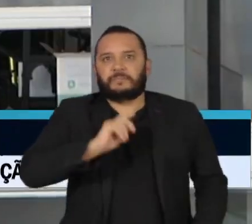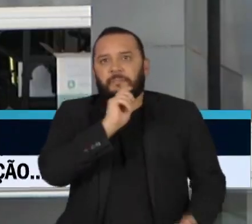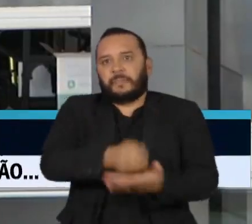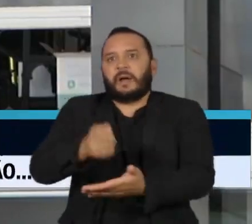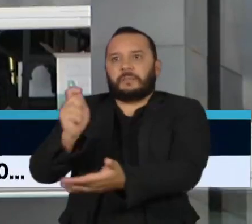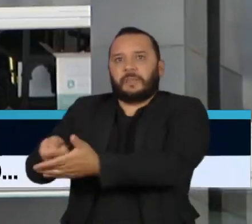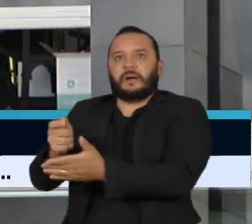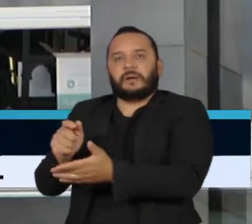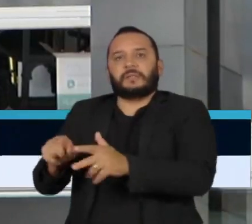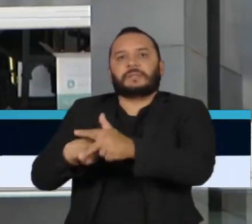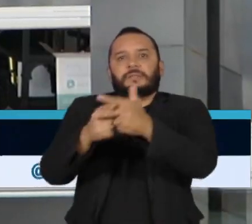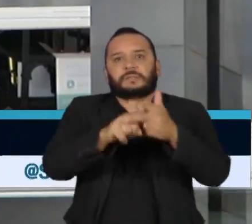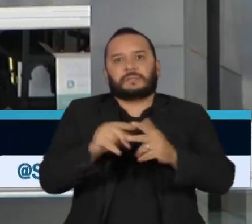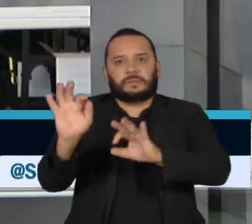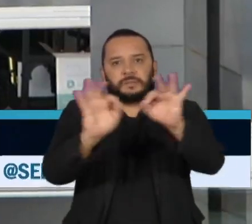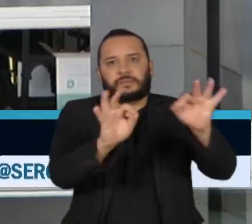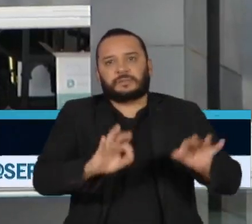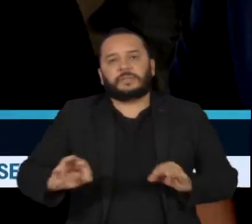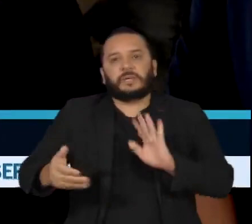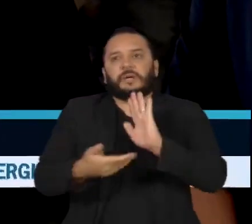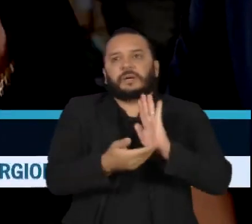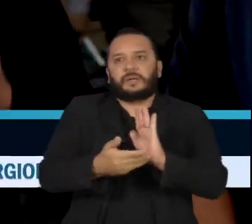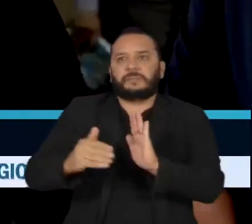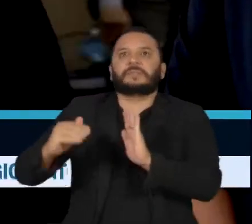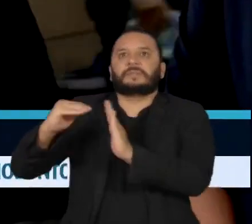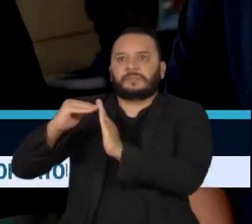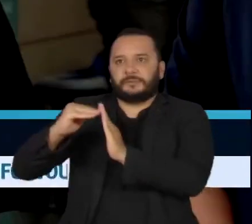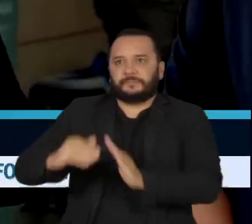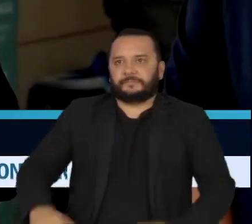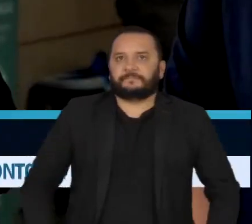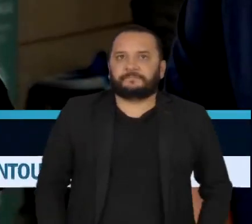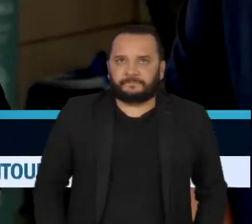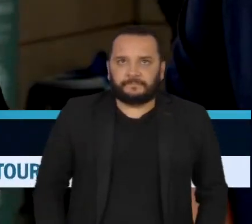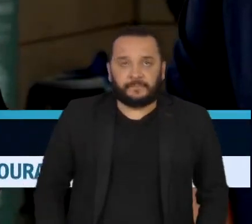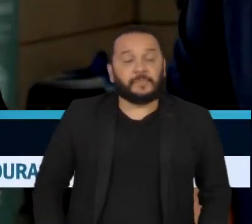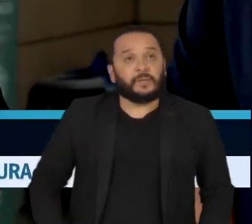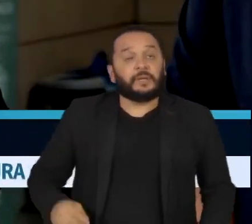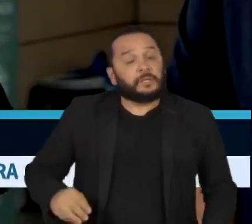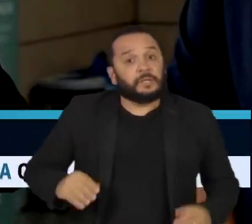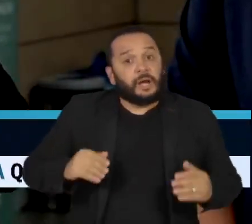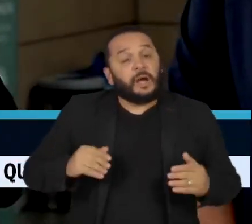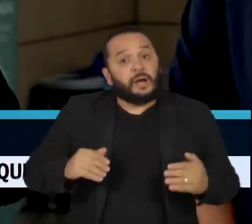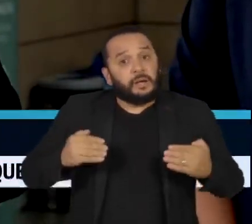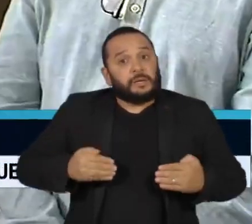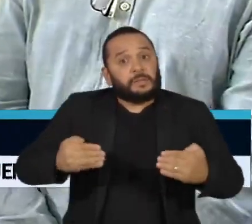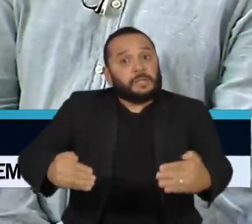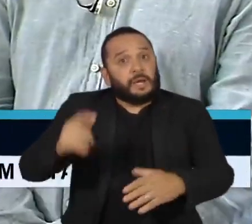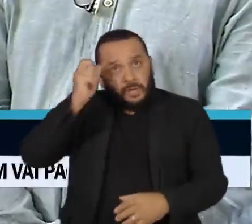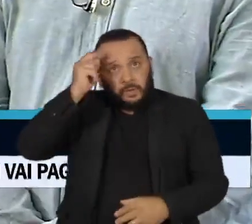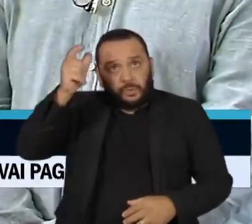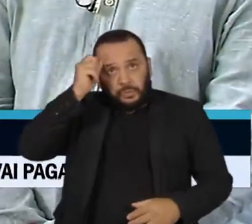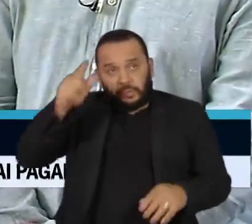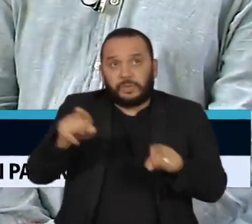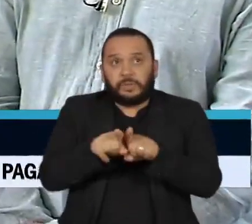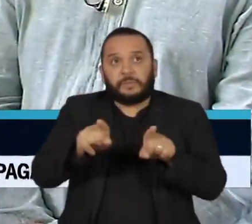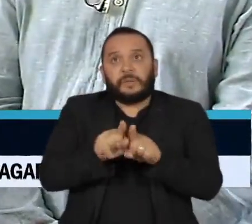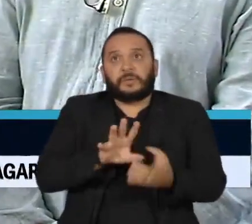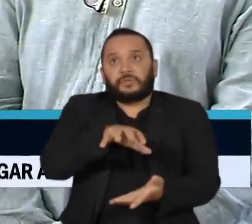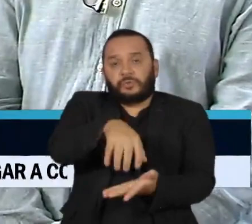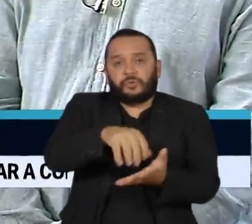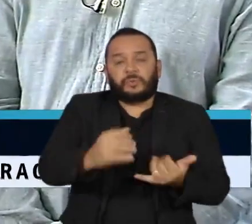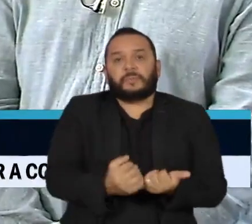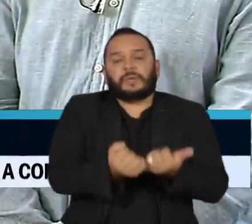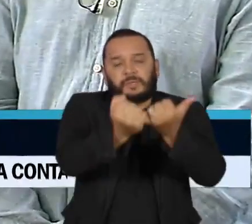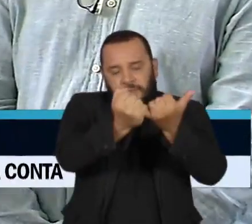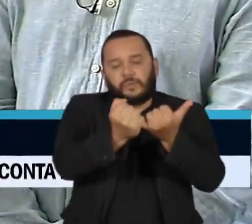reconstrução da Câmara e do Senado. Nesta quinta-feira, o Ministério da Cultura e o Instituto do Patrimônio Histórico e